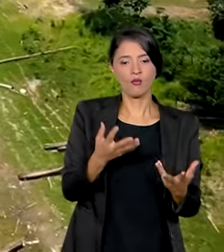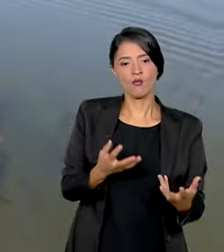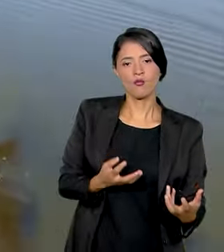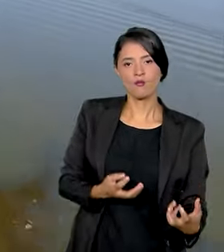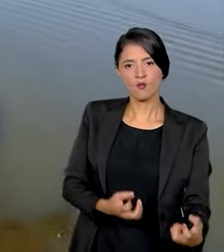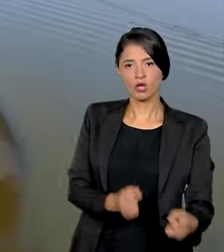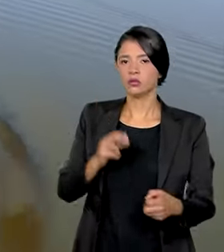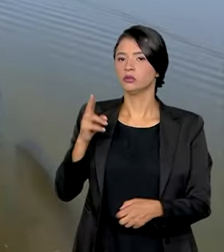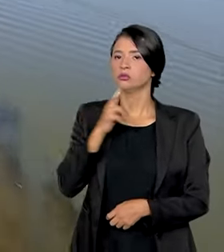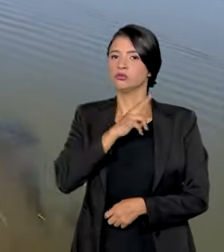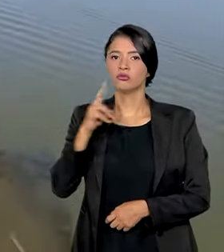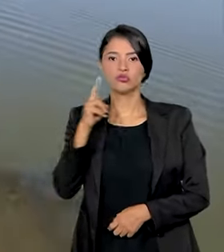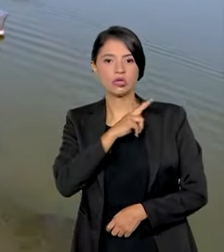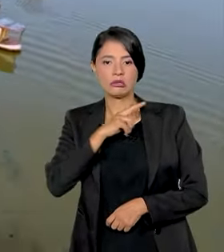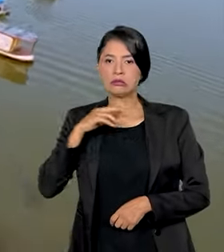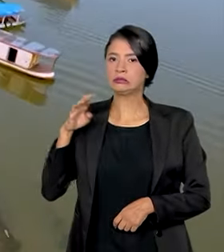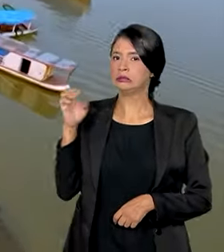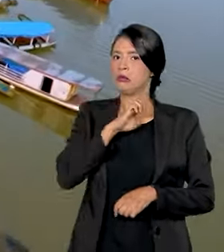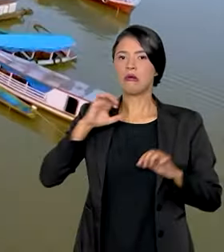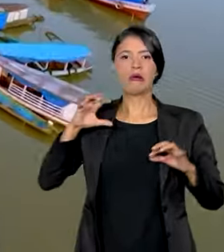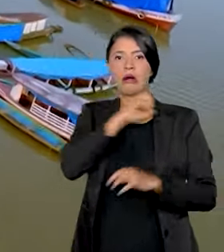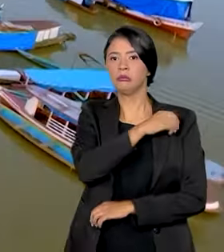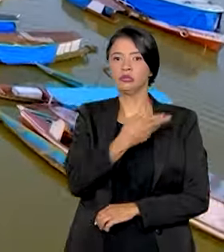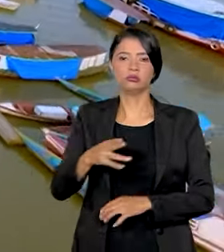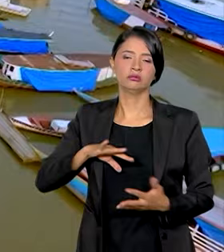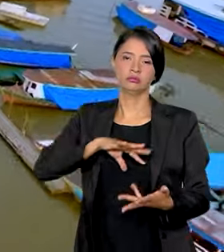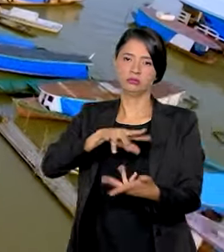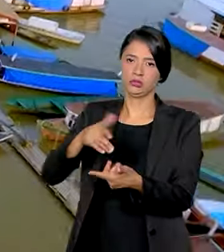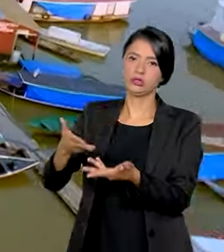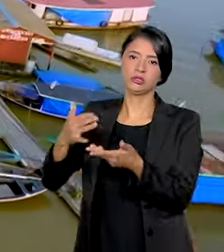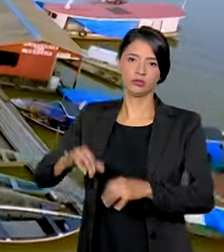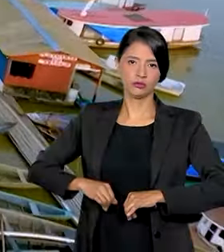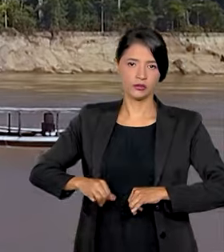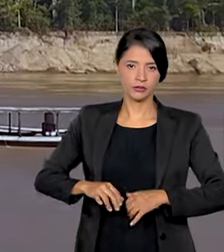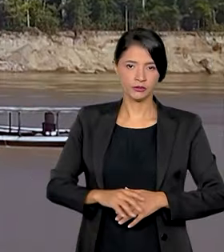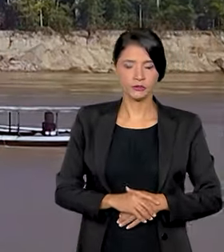prova da urgência e da emergência que o planeta está passando.